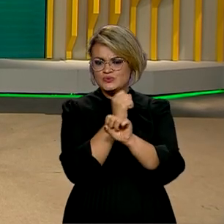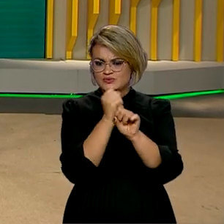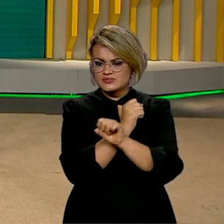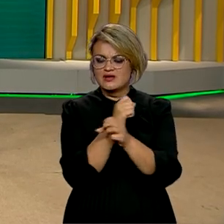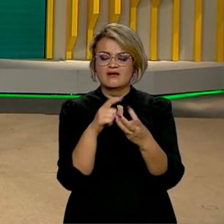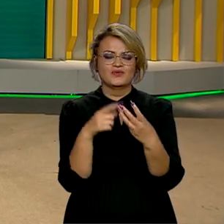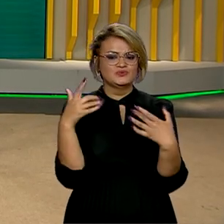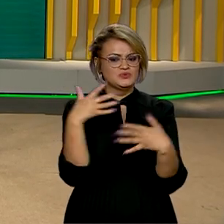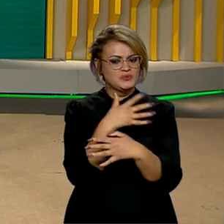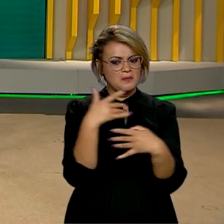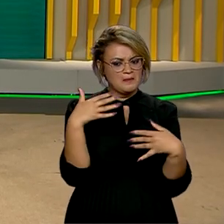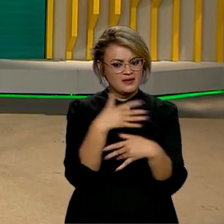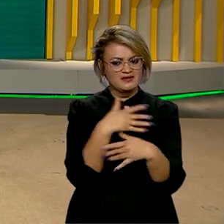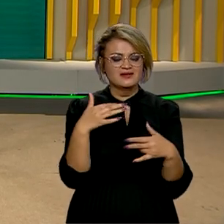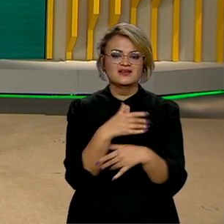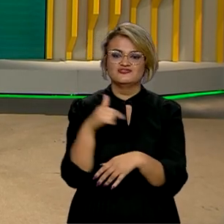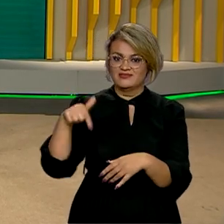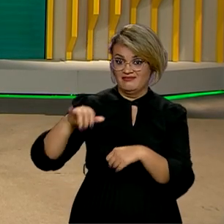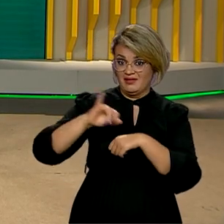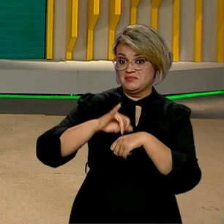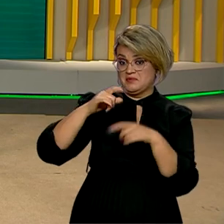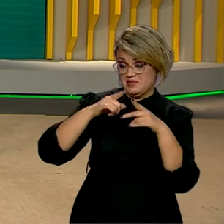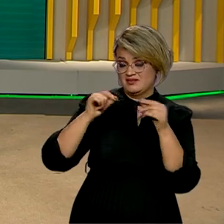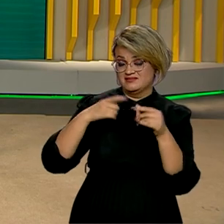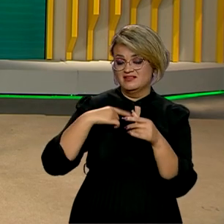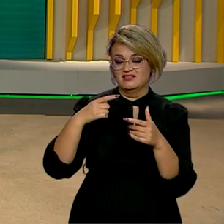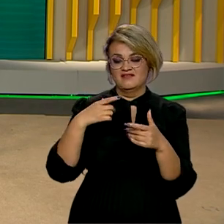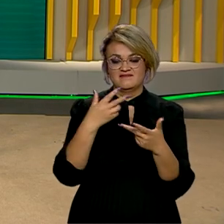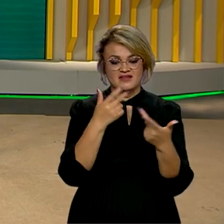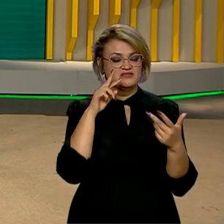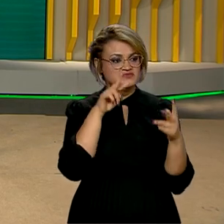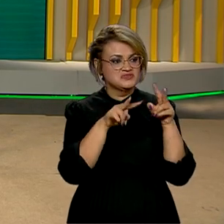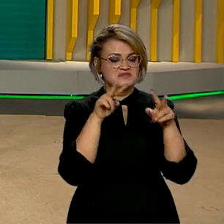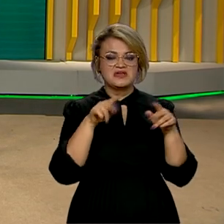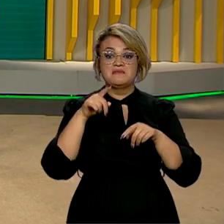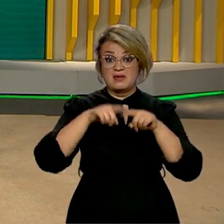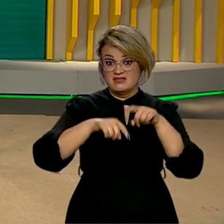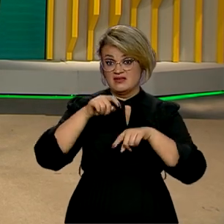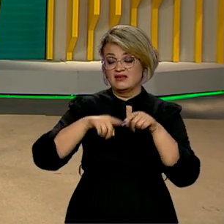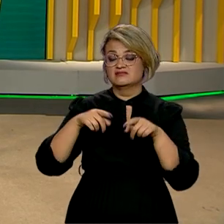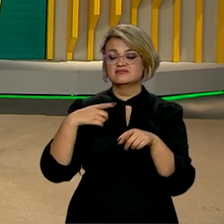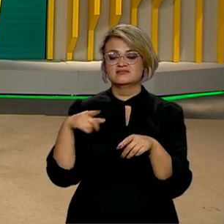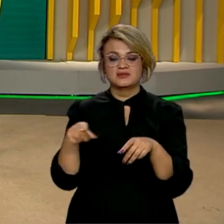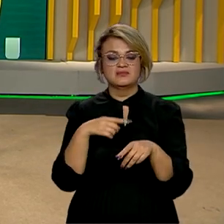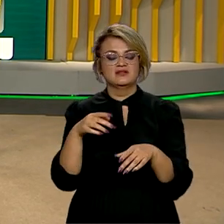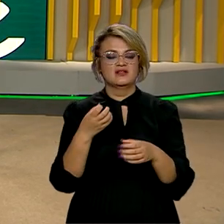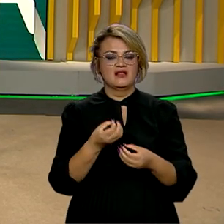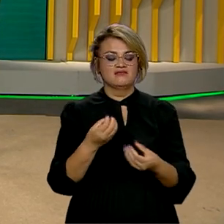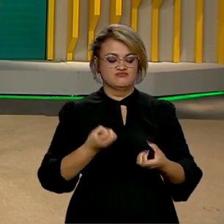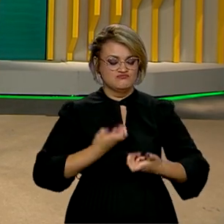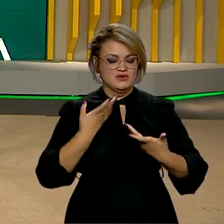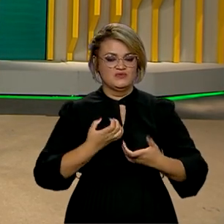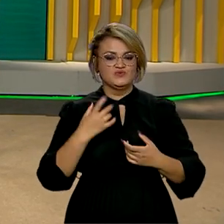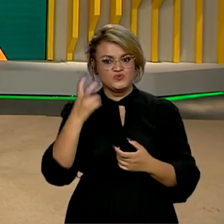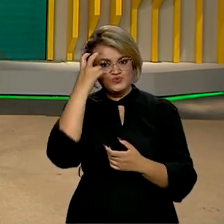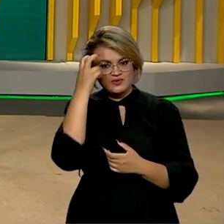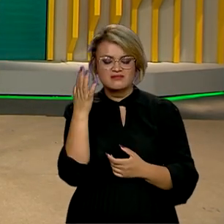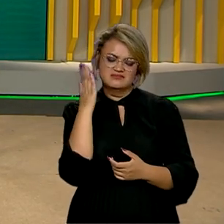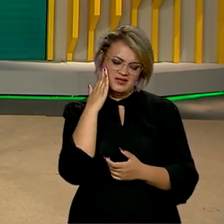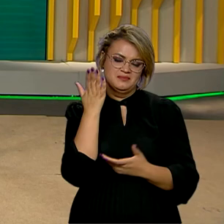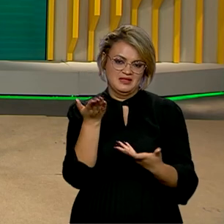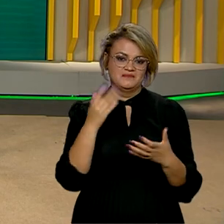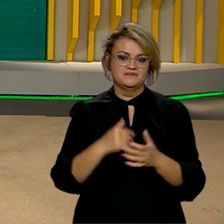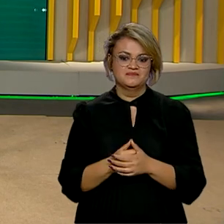urbanístico, como aqui na nossa capital Brasília, ou então imaterial, como nas manifestações culturais do país, todo mundo sabe, não é?